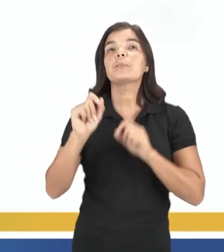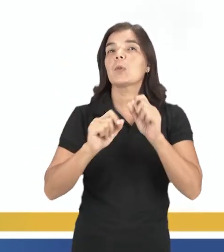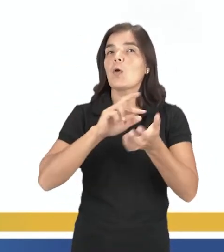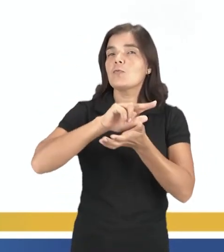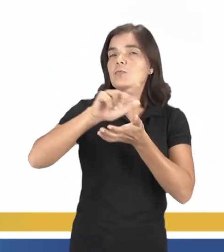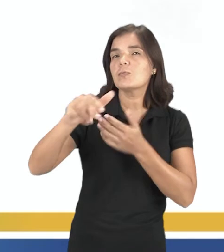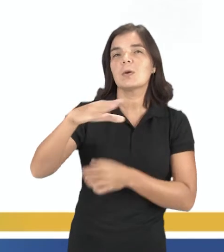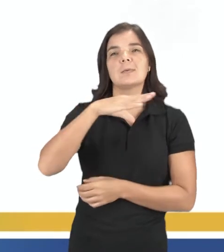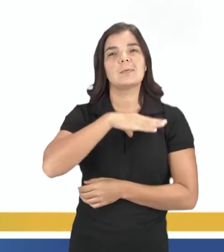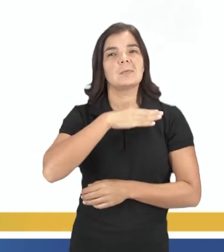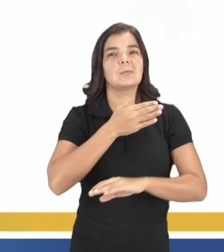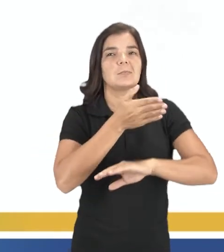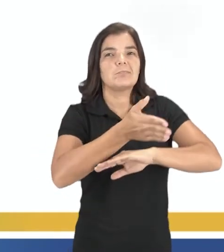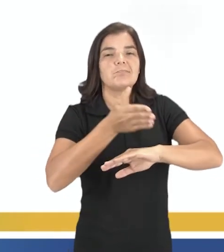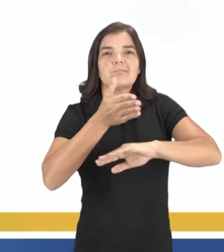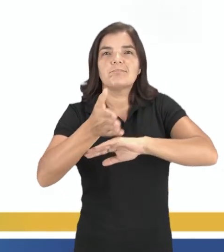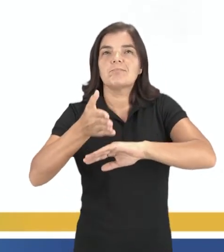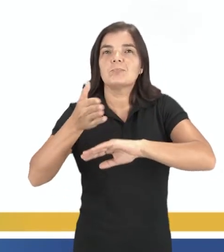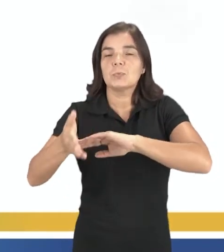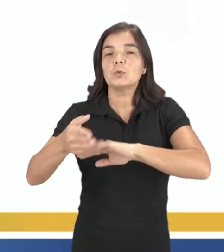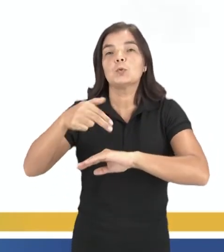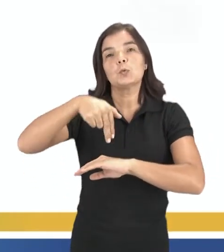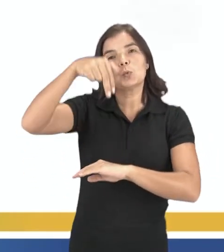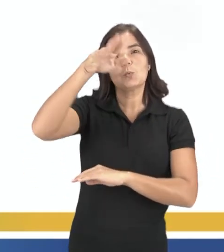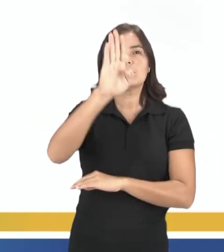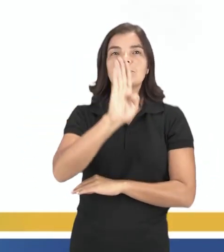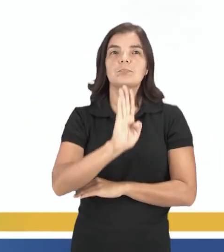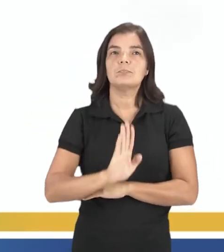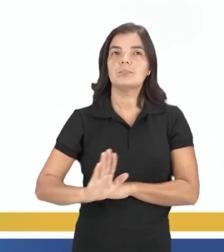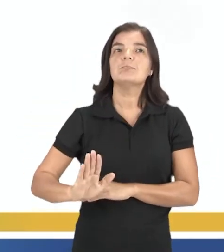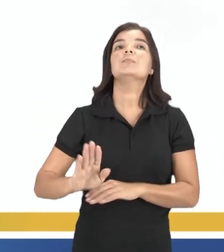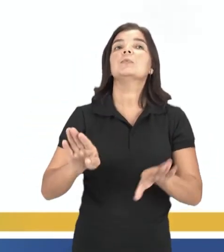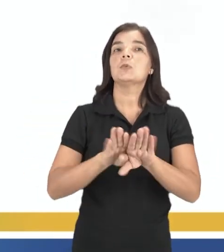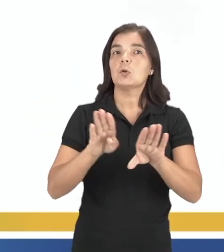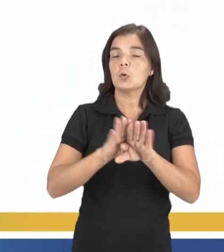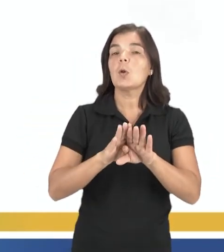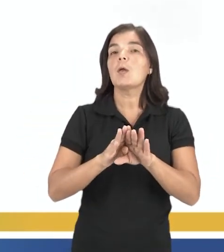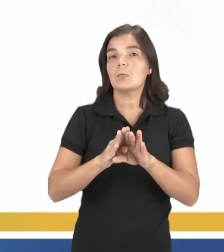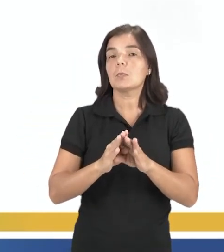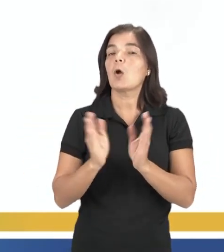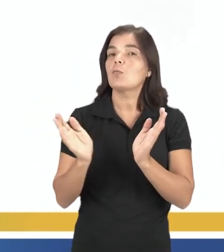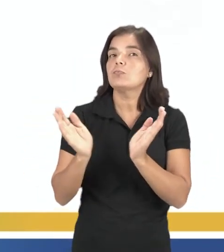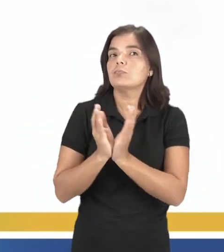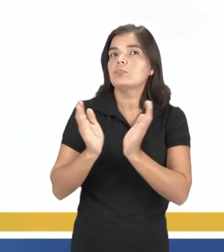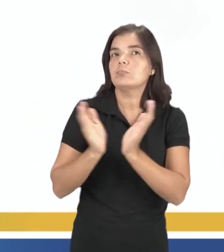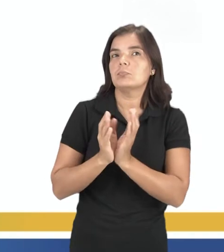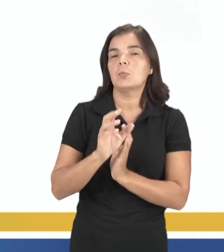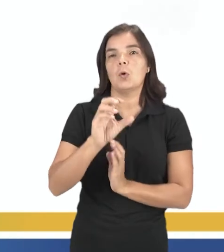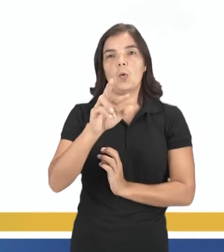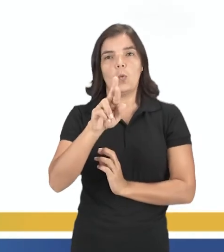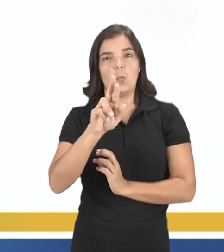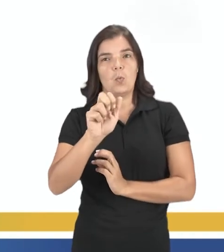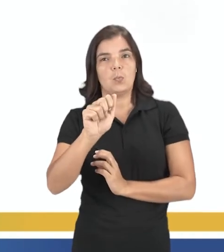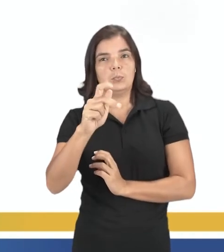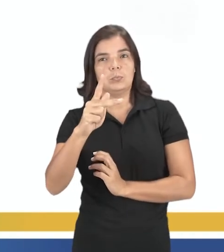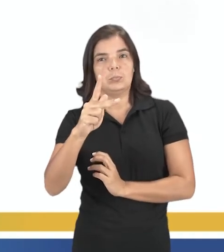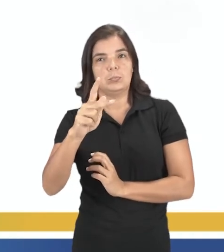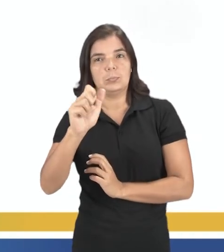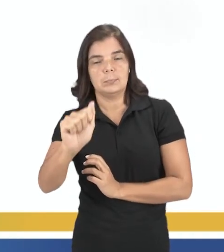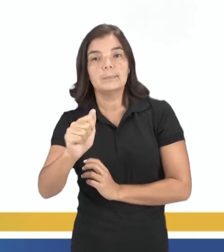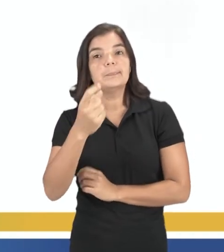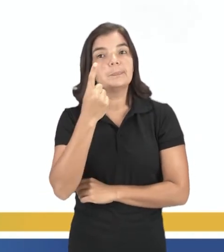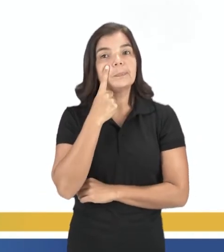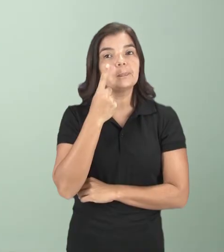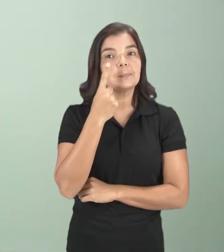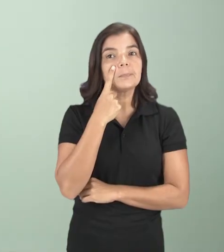ao passar por diversas cidades do norte do Brasil em uma turnê com a banda O Rapa. Gente, presta